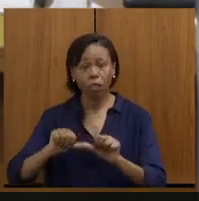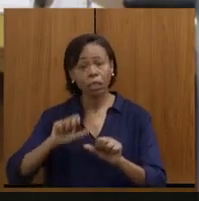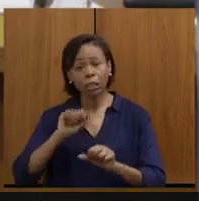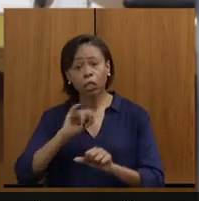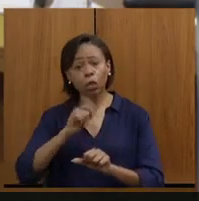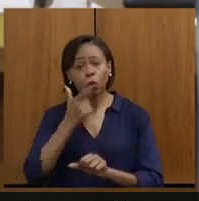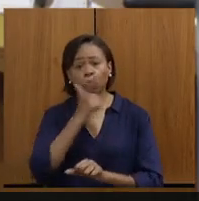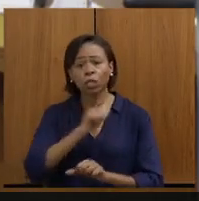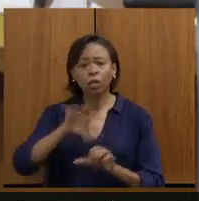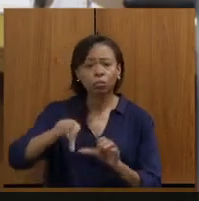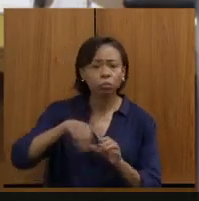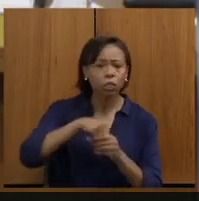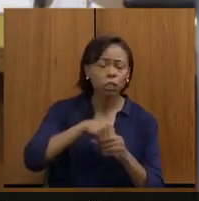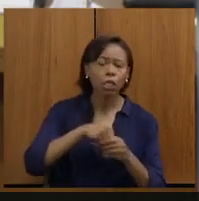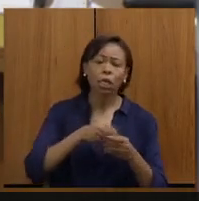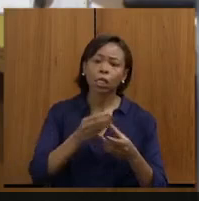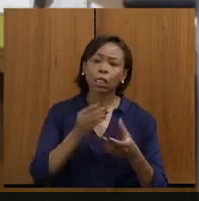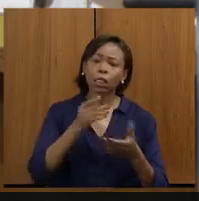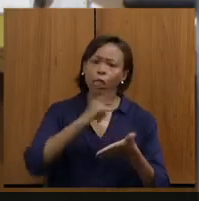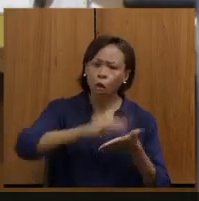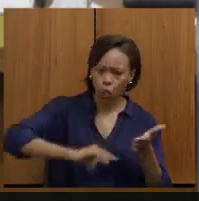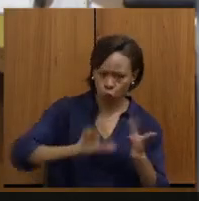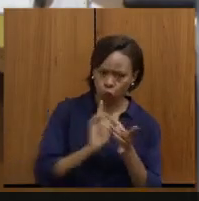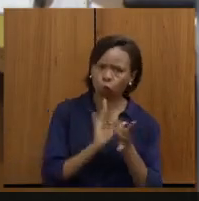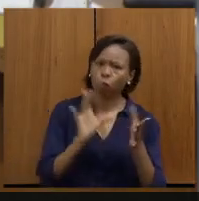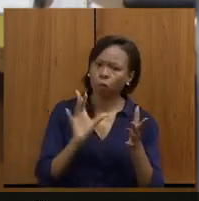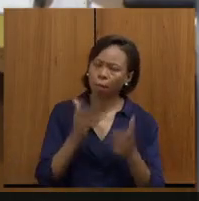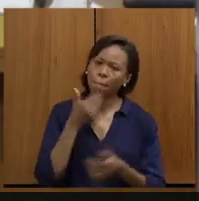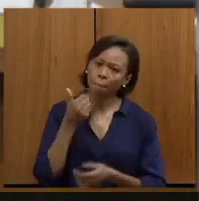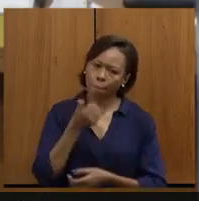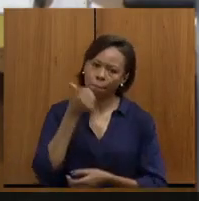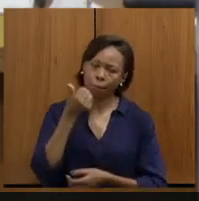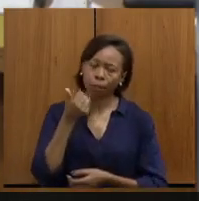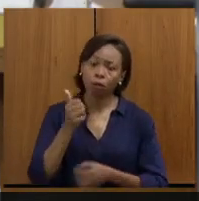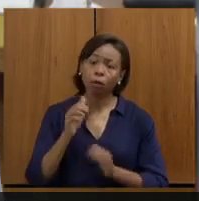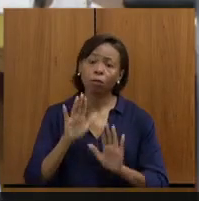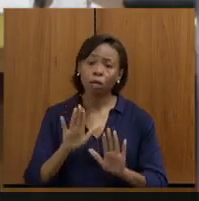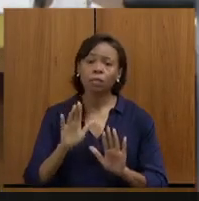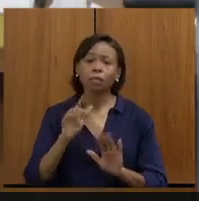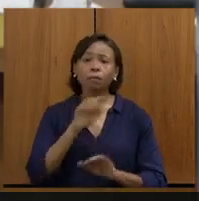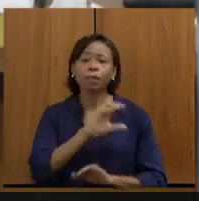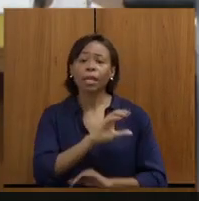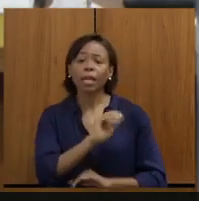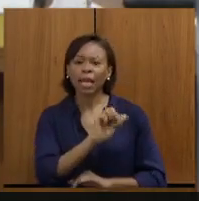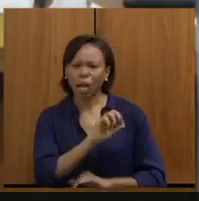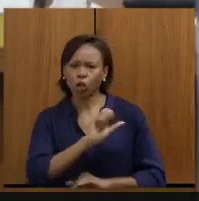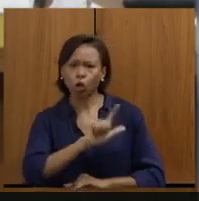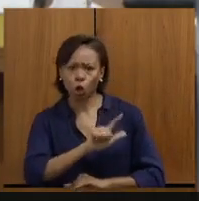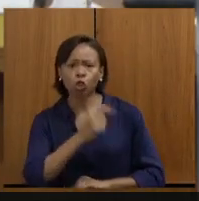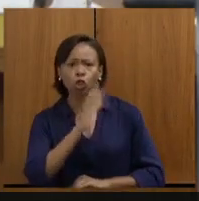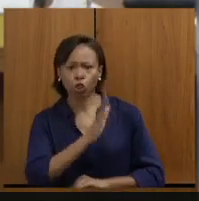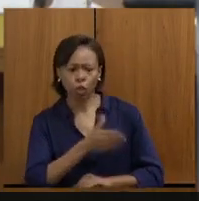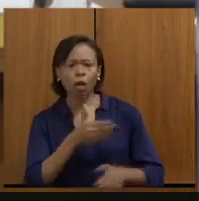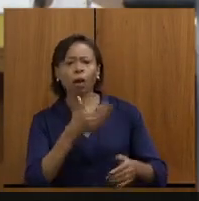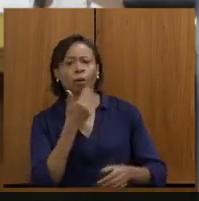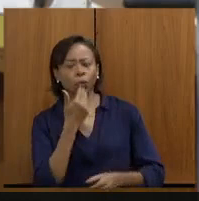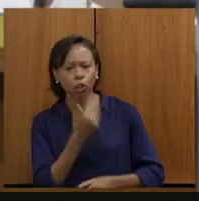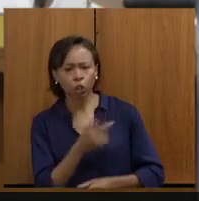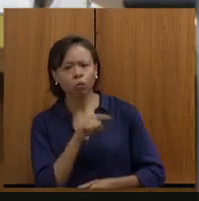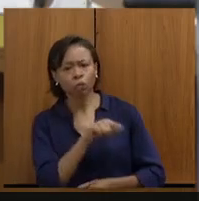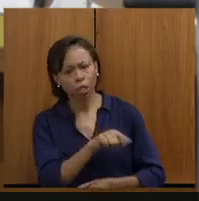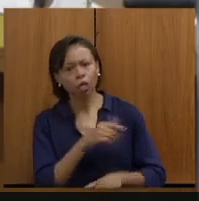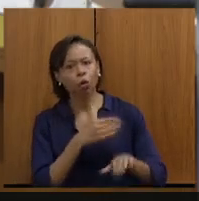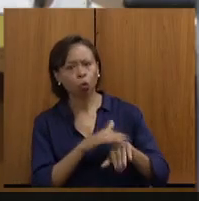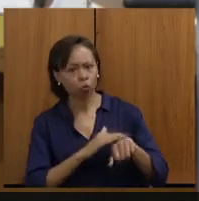na concessão, tanto melhor. Mas a gente, eu já pedi a Carol que anote, a gente tem uma conversa, vamos tratar disso com